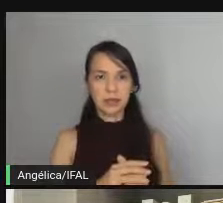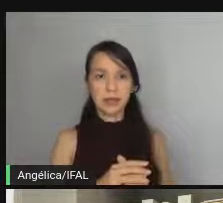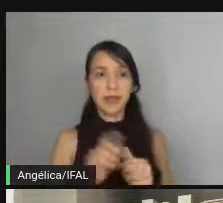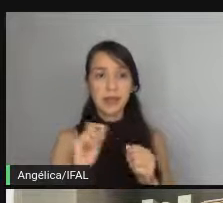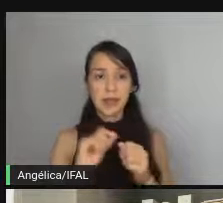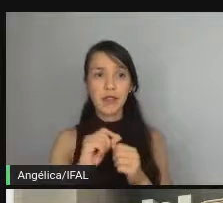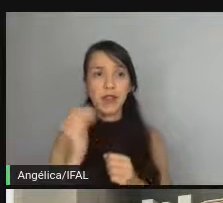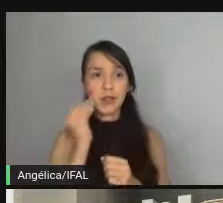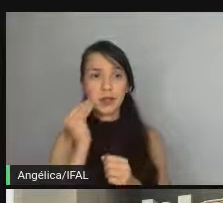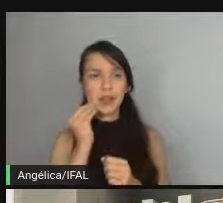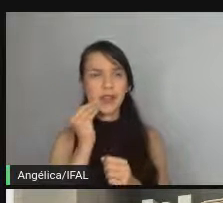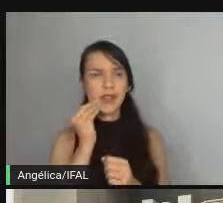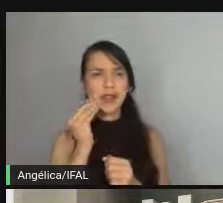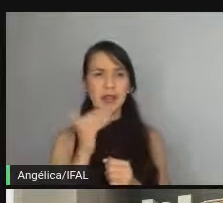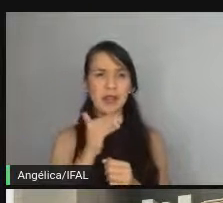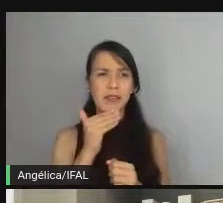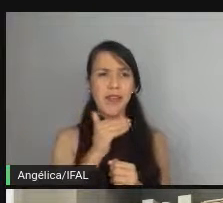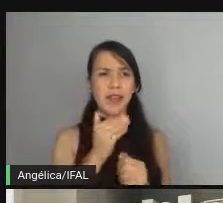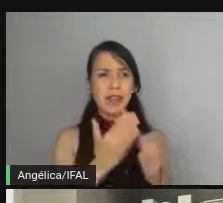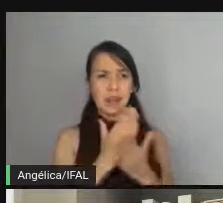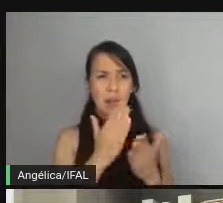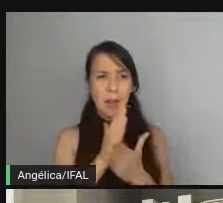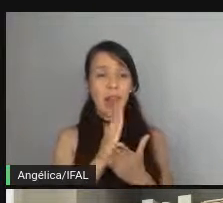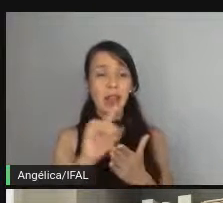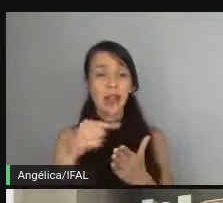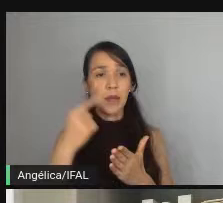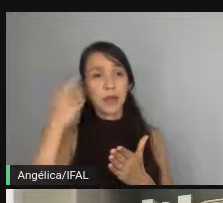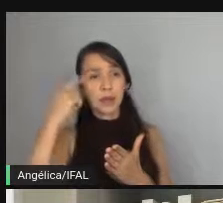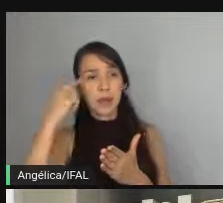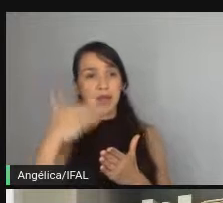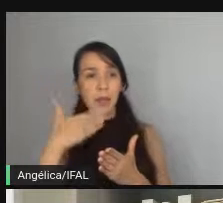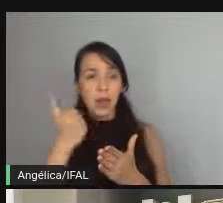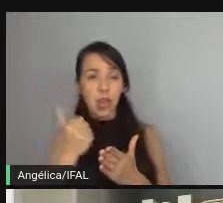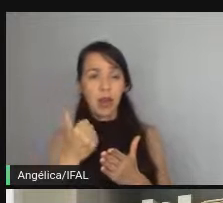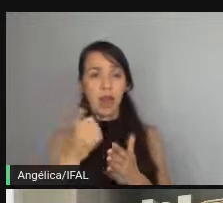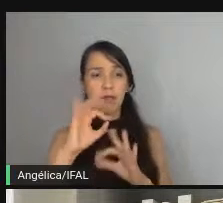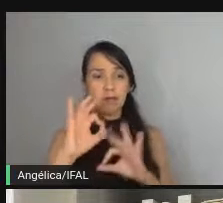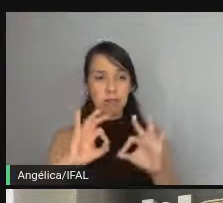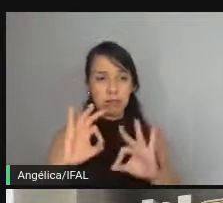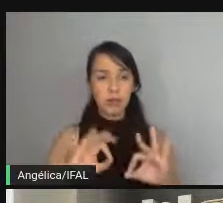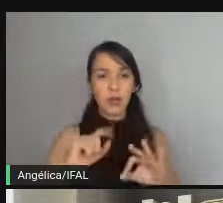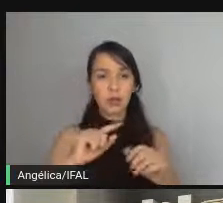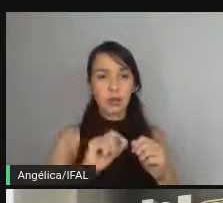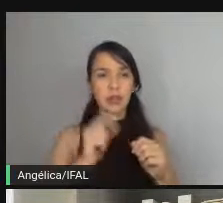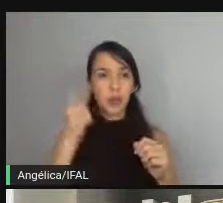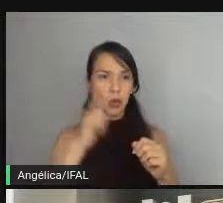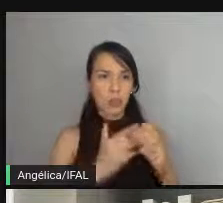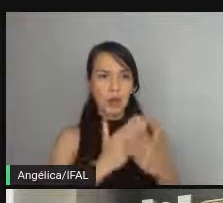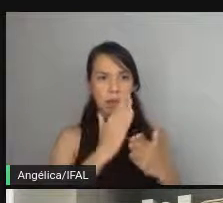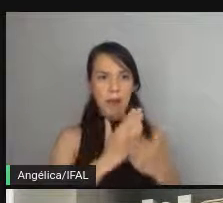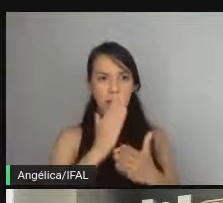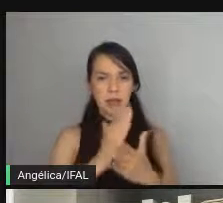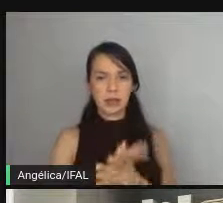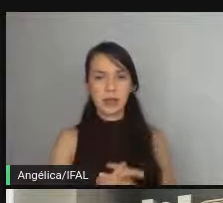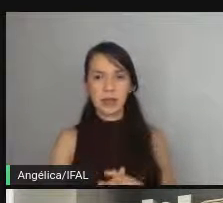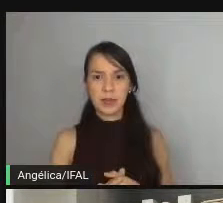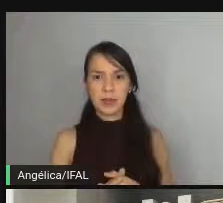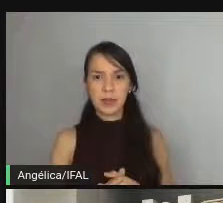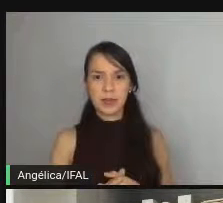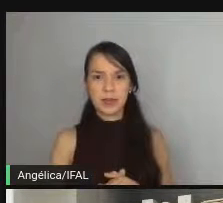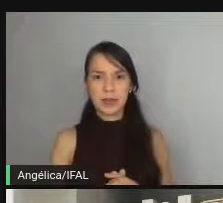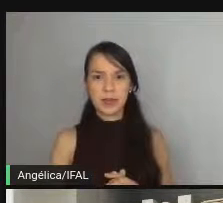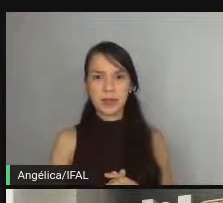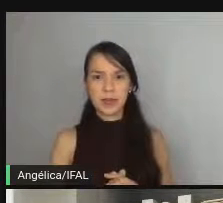faz o teste feio faz o teste passar depois pense em melhorar depois que tiver com ele passando uma linha